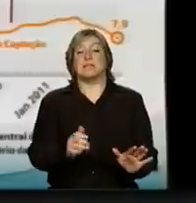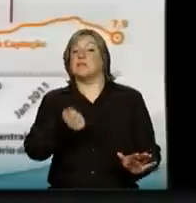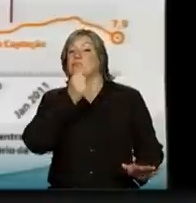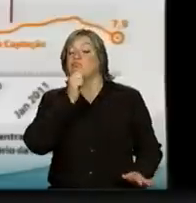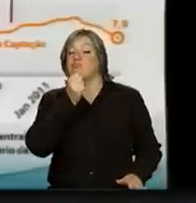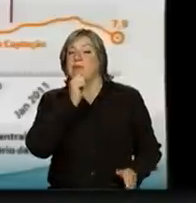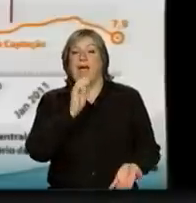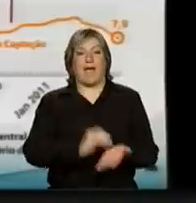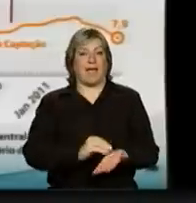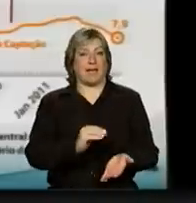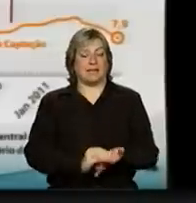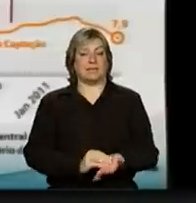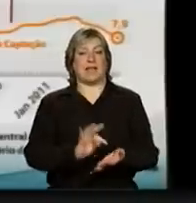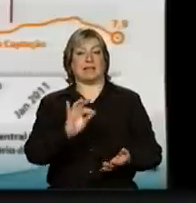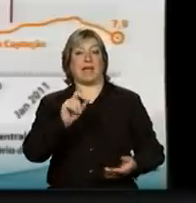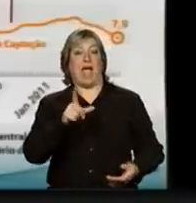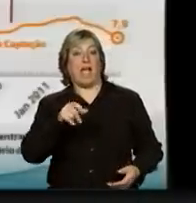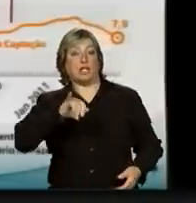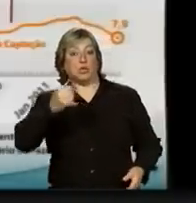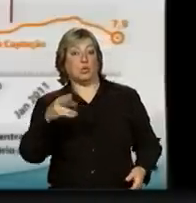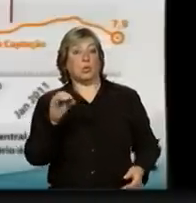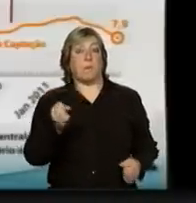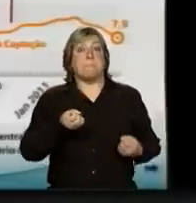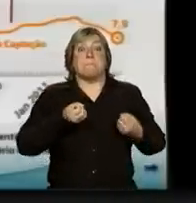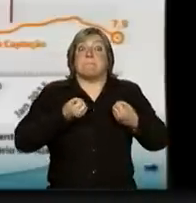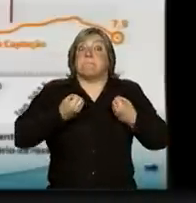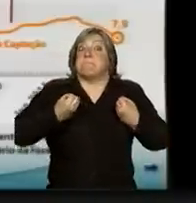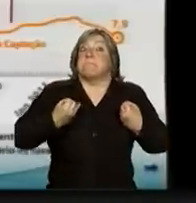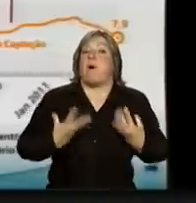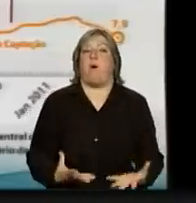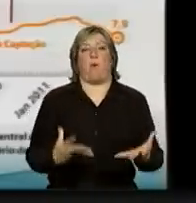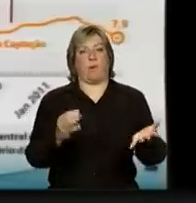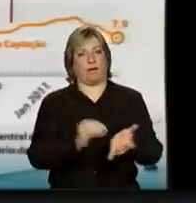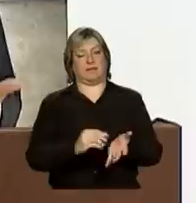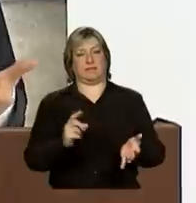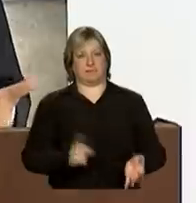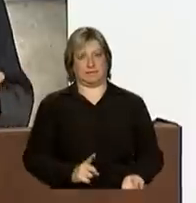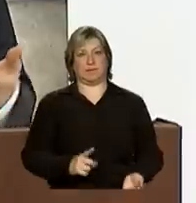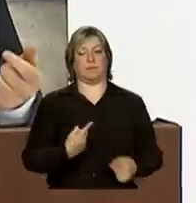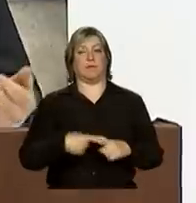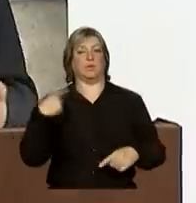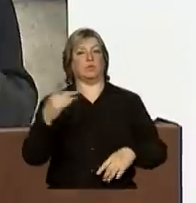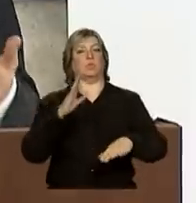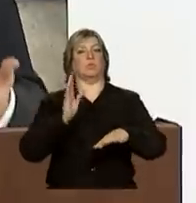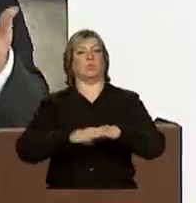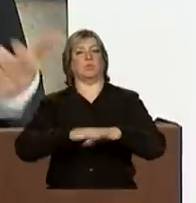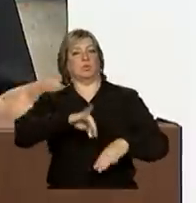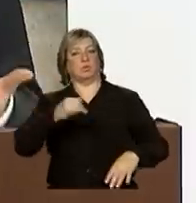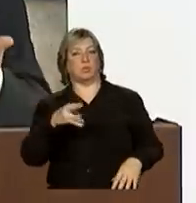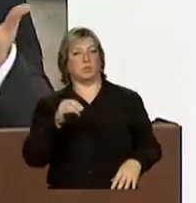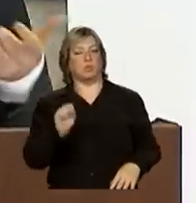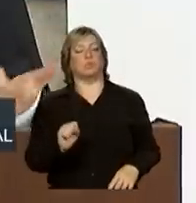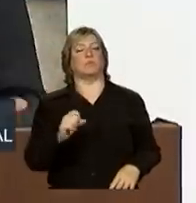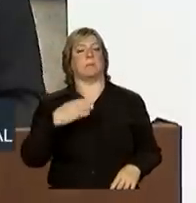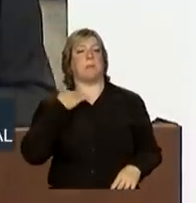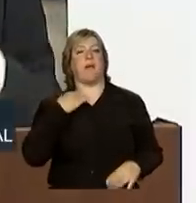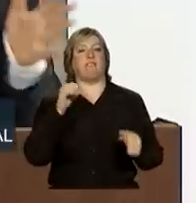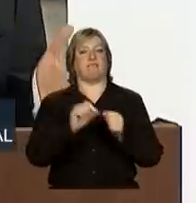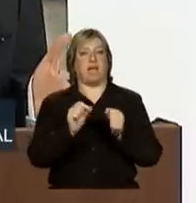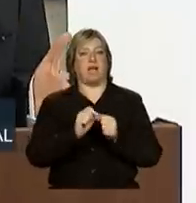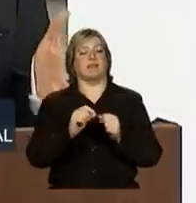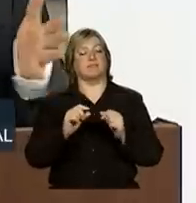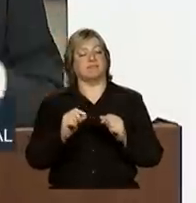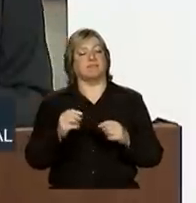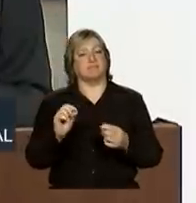estamos com uma taxa de juros adequada praticada pelos bancos, de modo que possa estimular